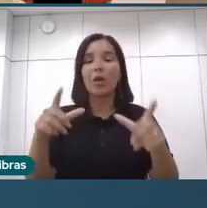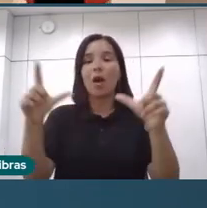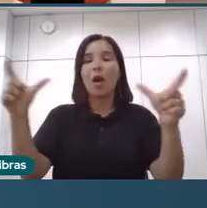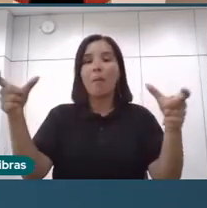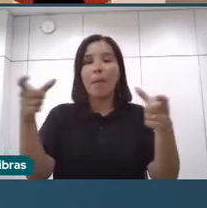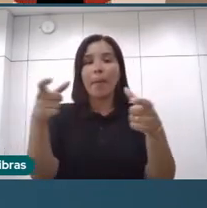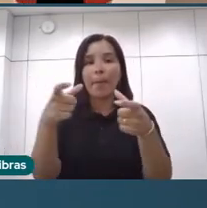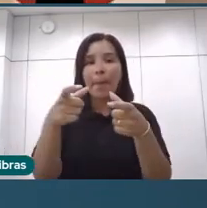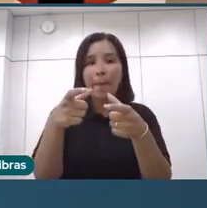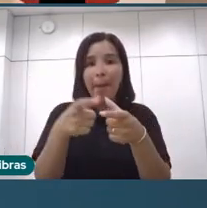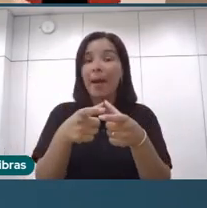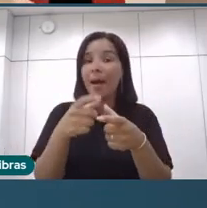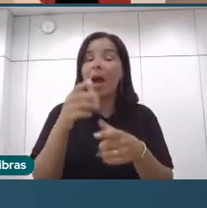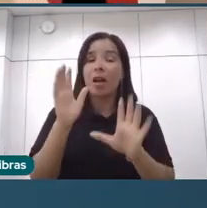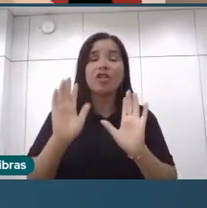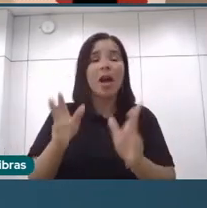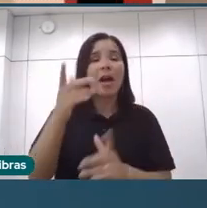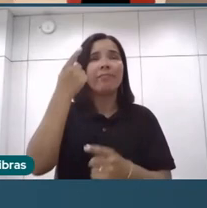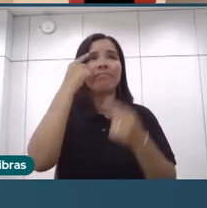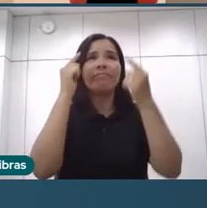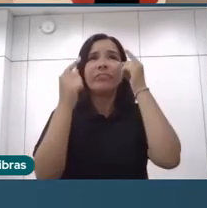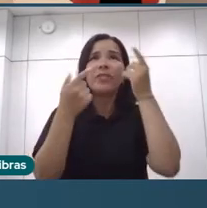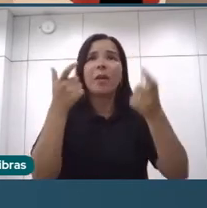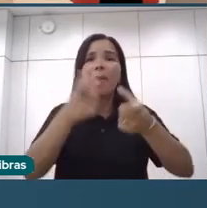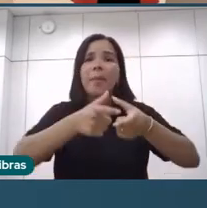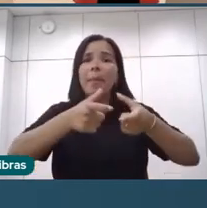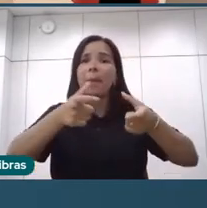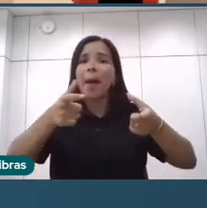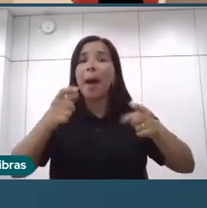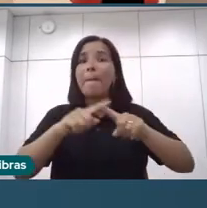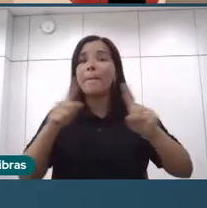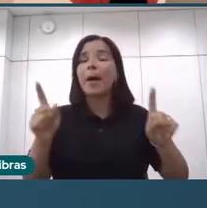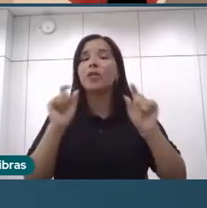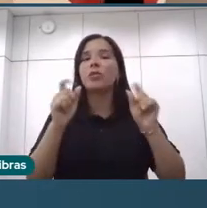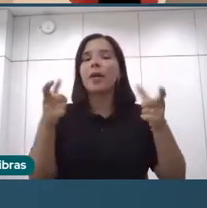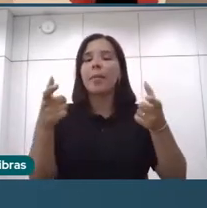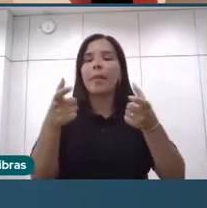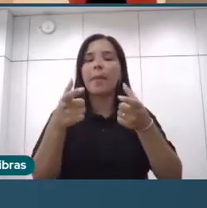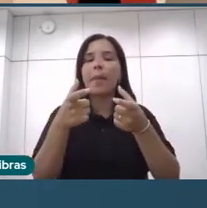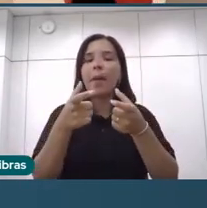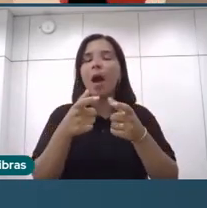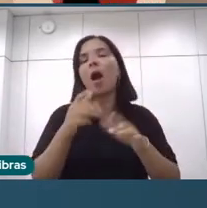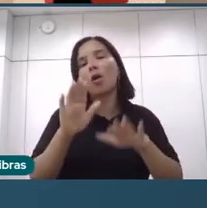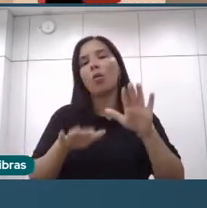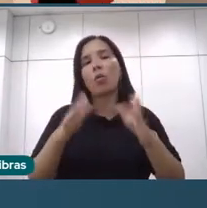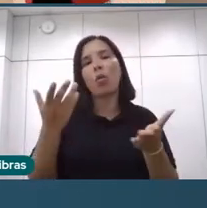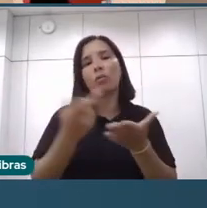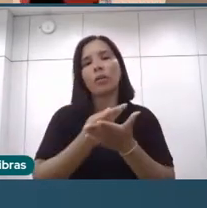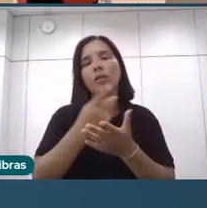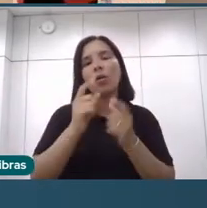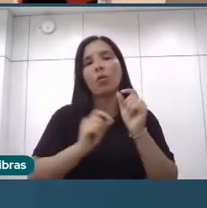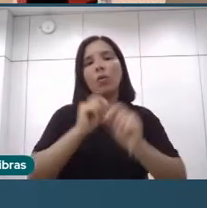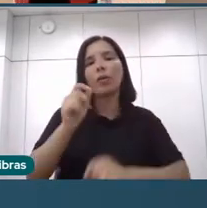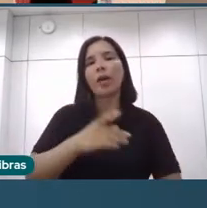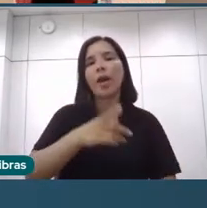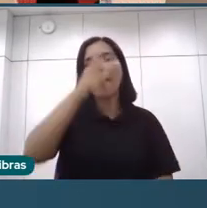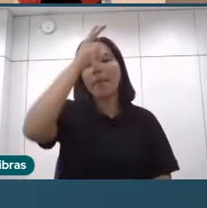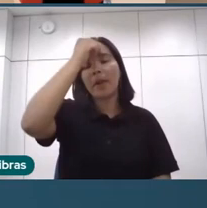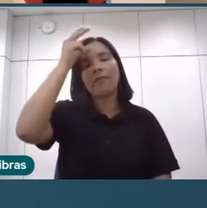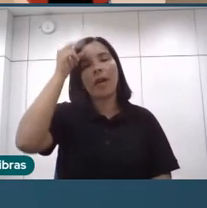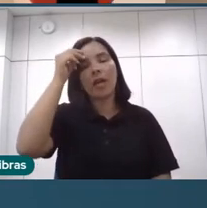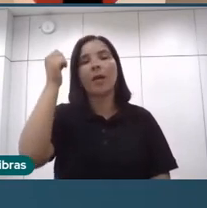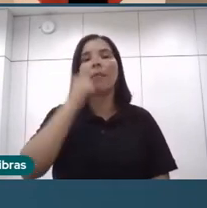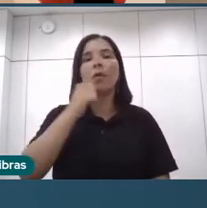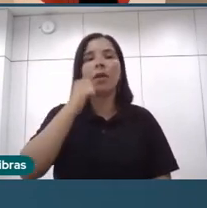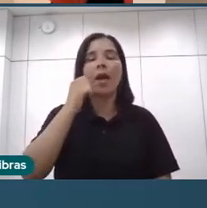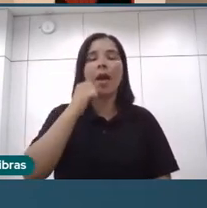crescendo, né, para chegar mais próximo do que é, né, hoje, enfim, vários... Hoje estava no almoço com as prefeitas, as mulheres são 51% da população